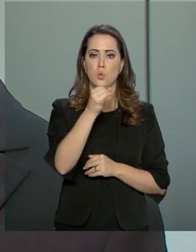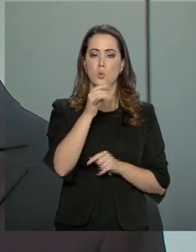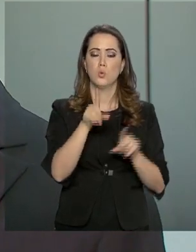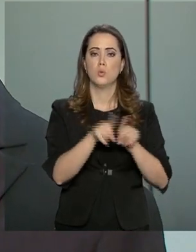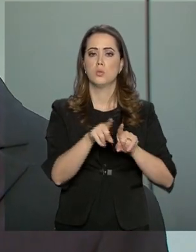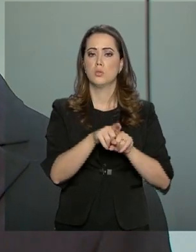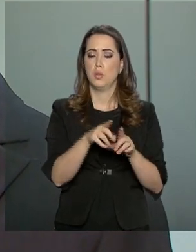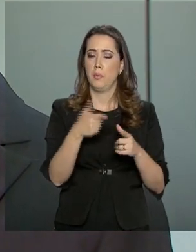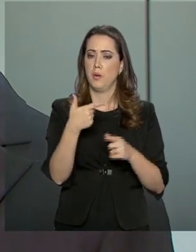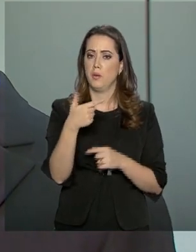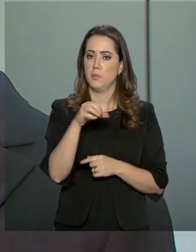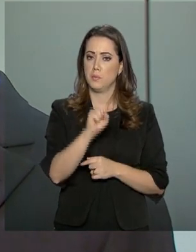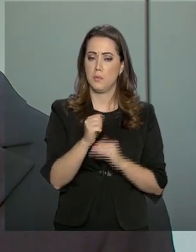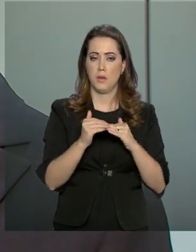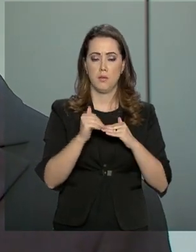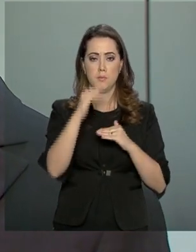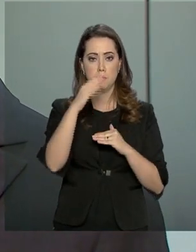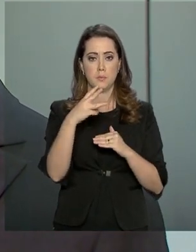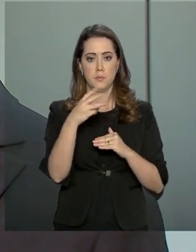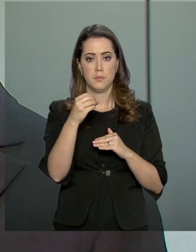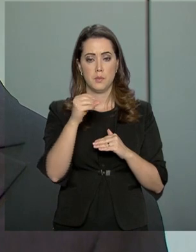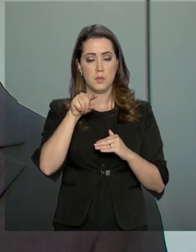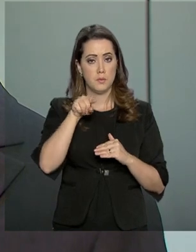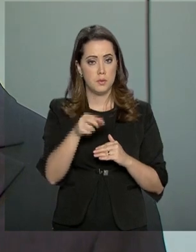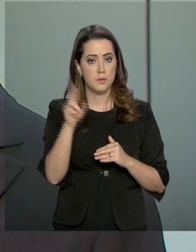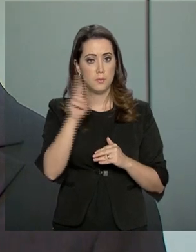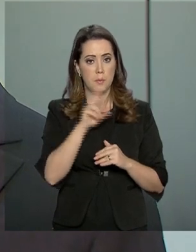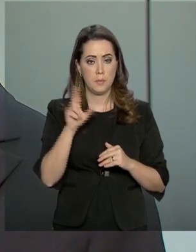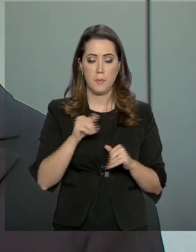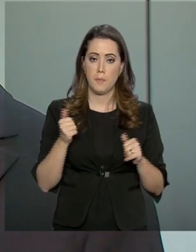em 2018 acima de R$ 300 mil.